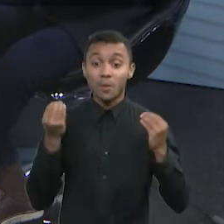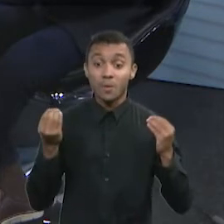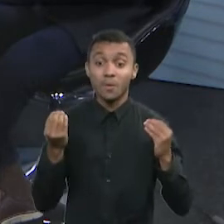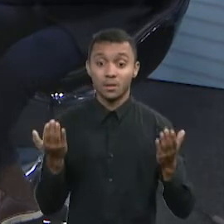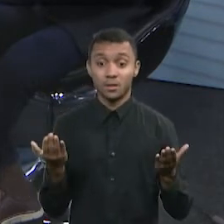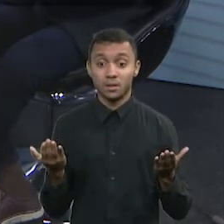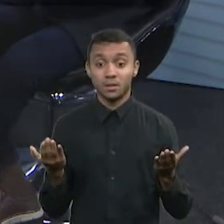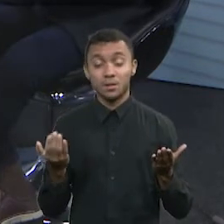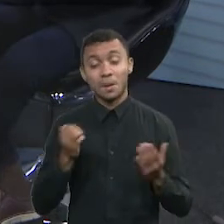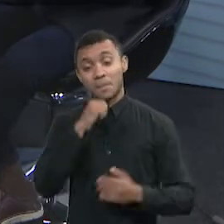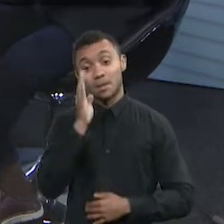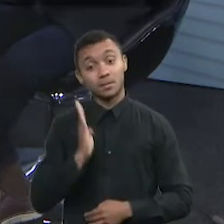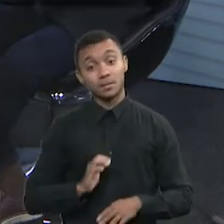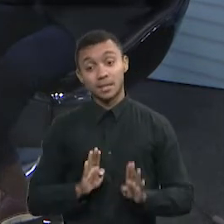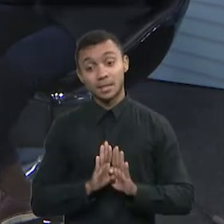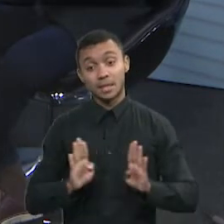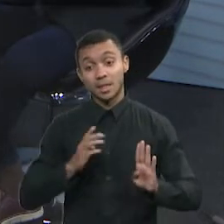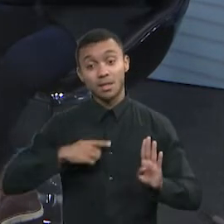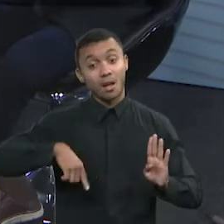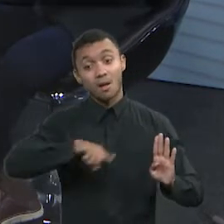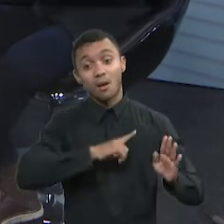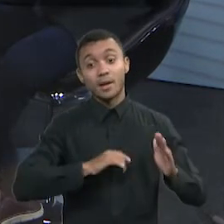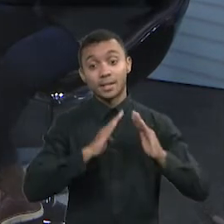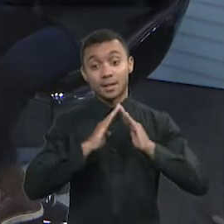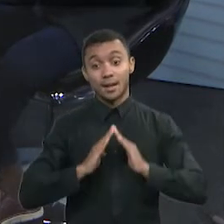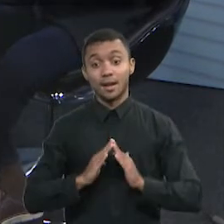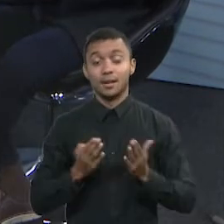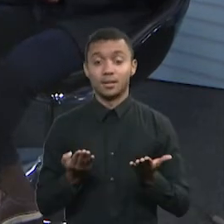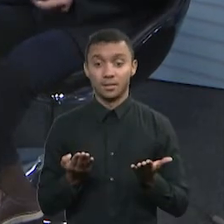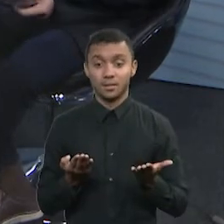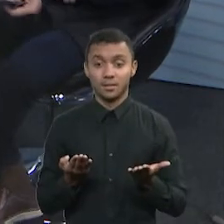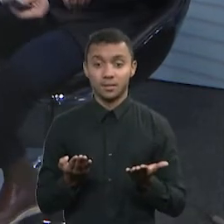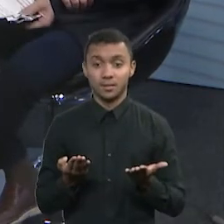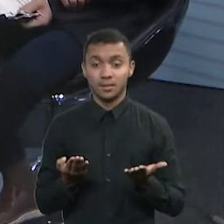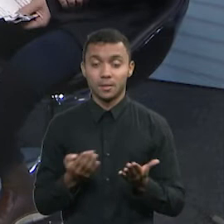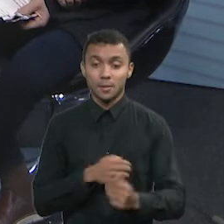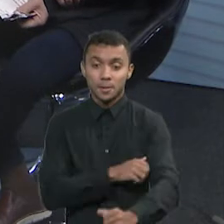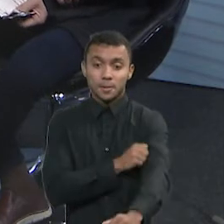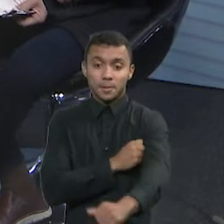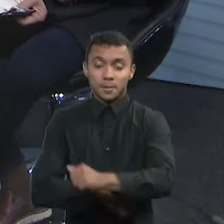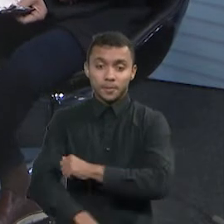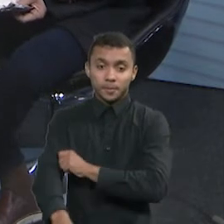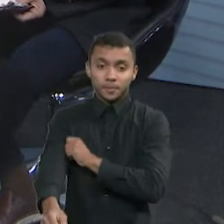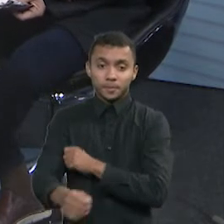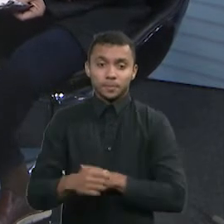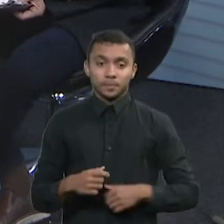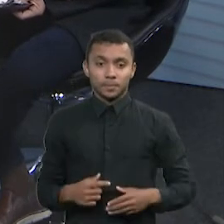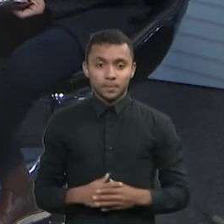este é o país que a gente vive. Quer dizer, é uma inversão completa de valores, completa de valores.